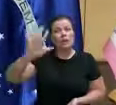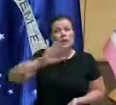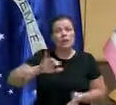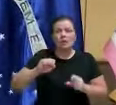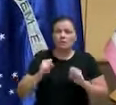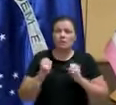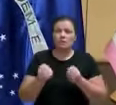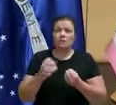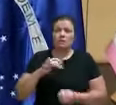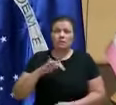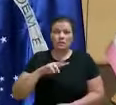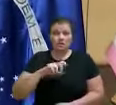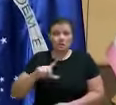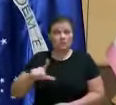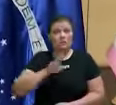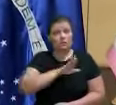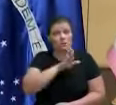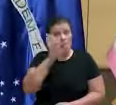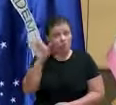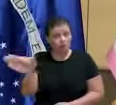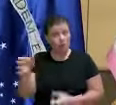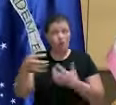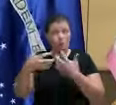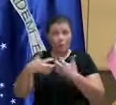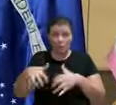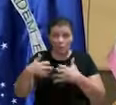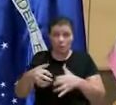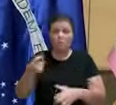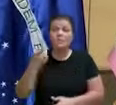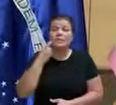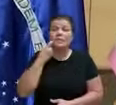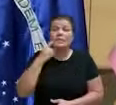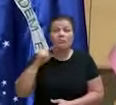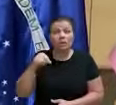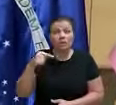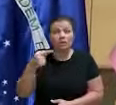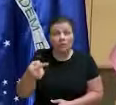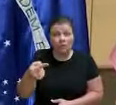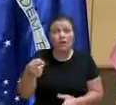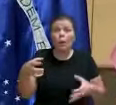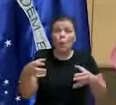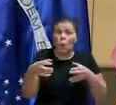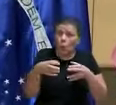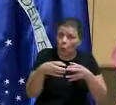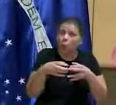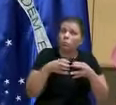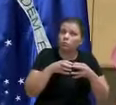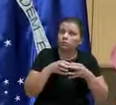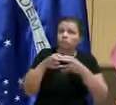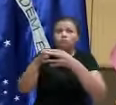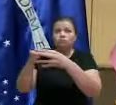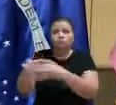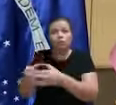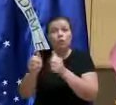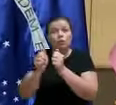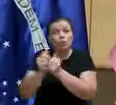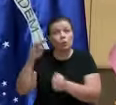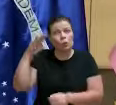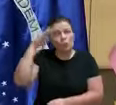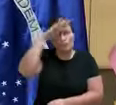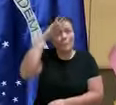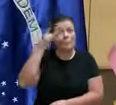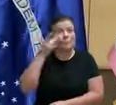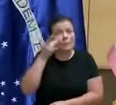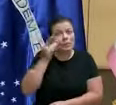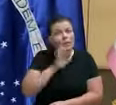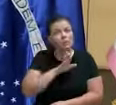Nacional de Defesa Civil para a cidade e, na sexta-feira, nós estaremos pessoalmente com o Presidente da